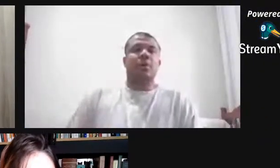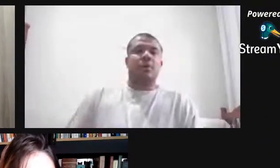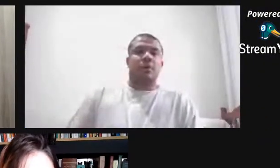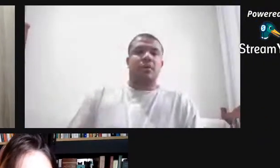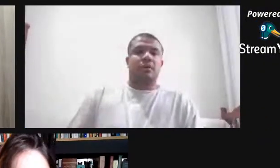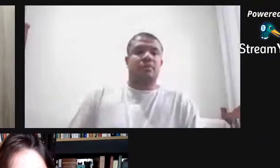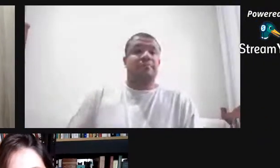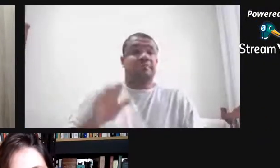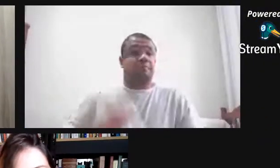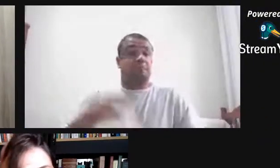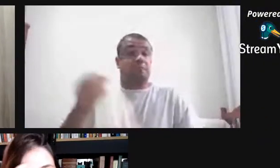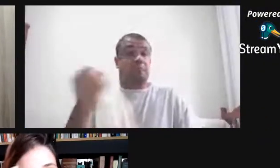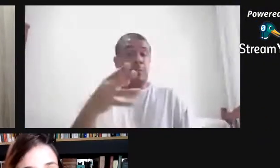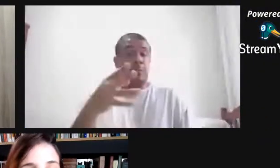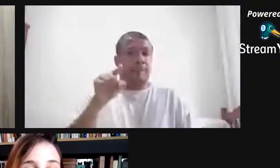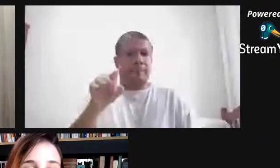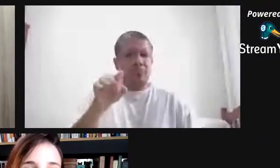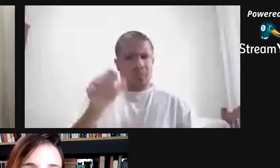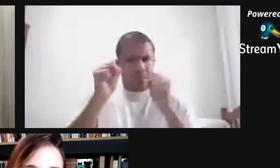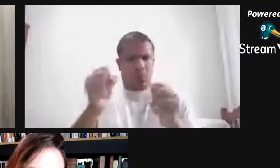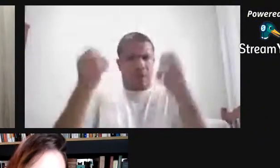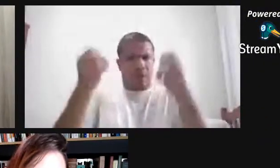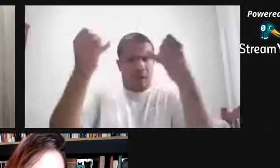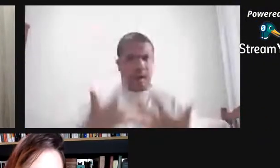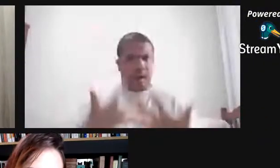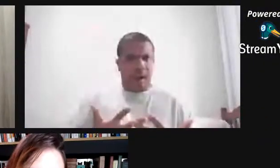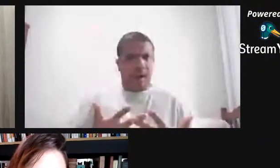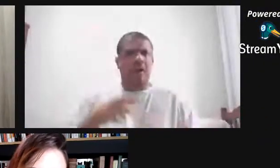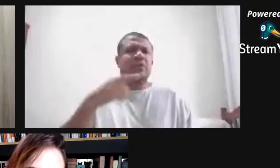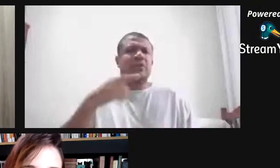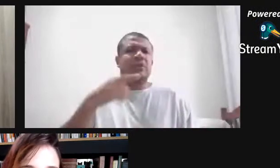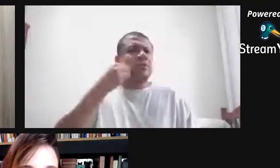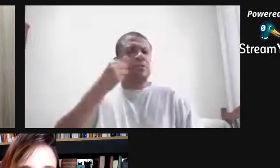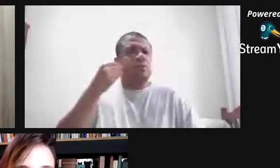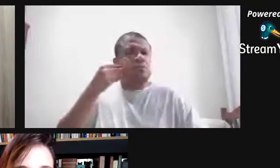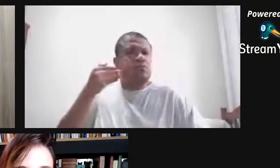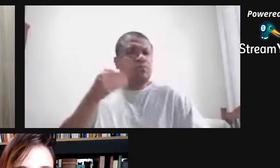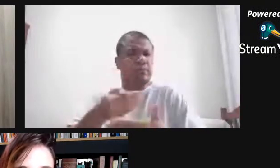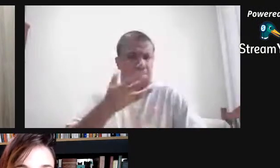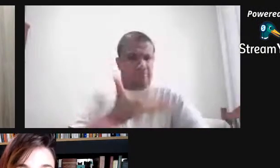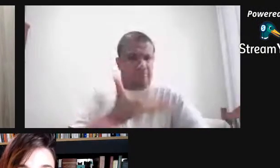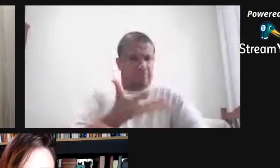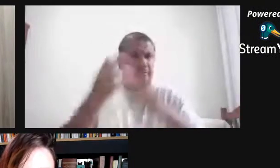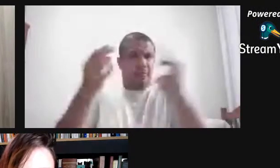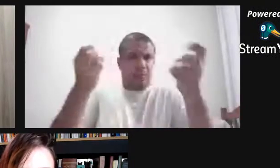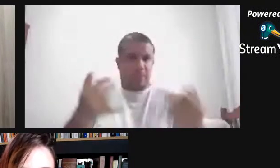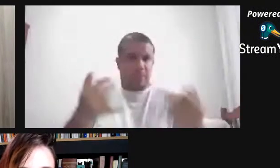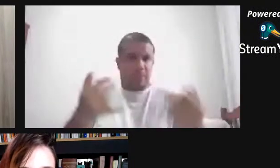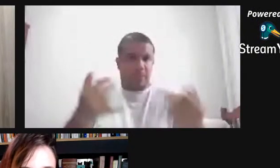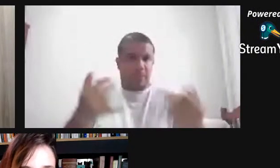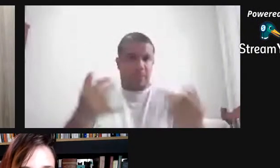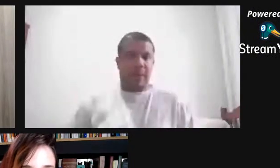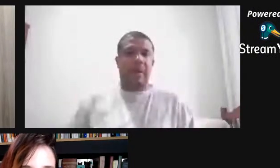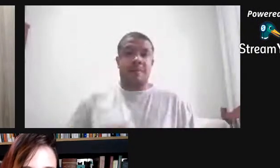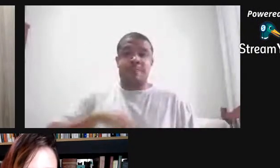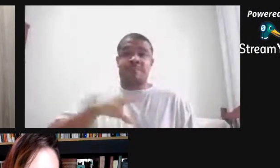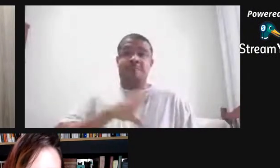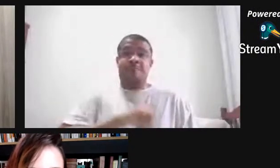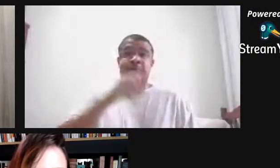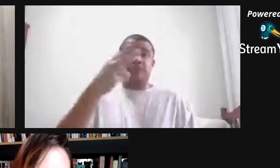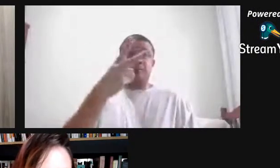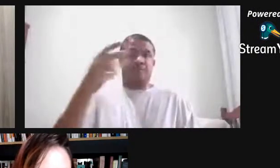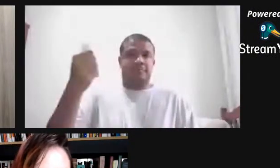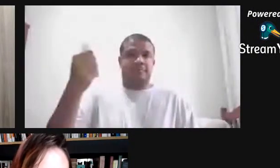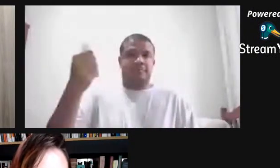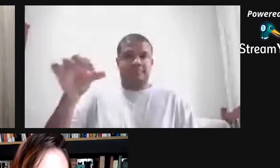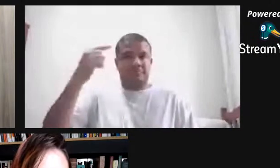recente para você, você pode falar um pouquinho sobre essa disciplina? Claro, posso falar melhor sobre 2019, que está mais fresquinho,